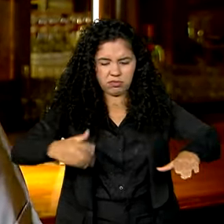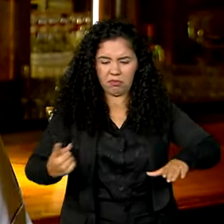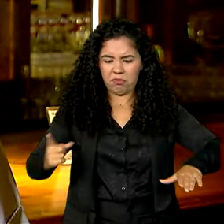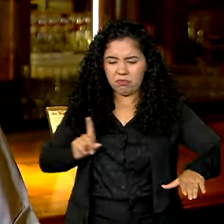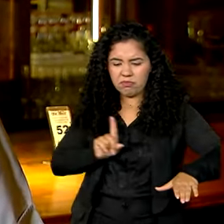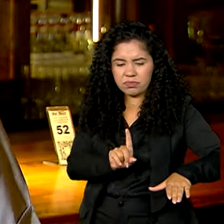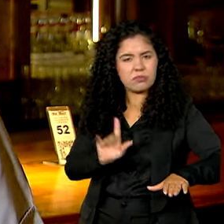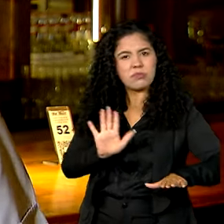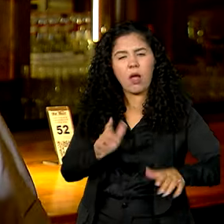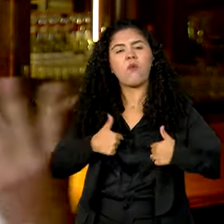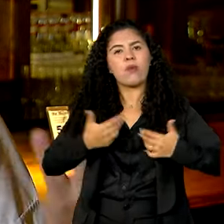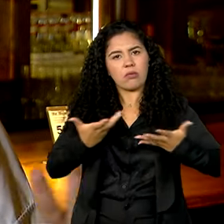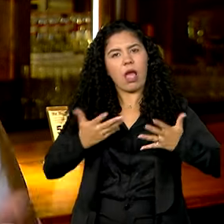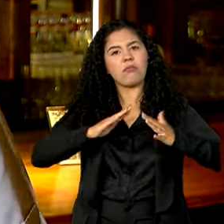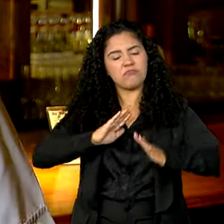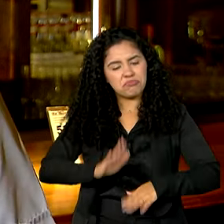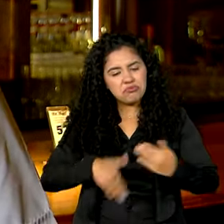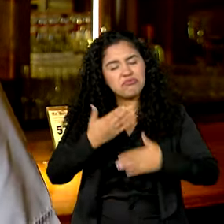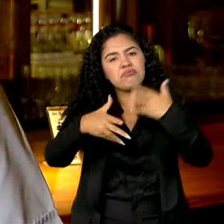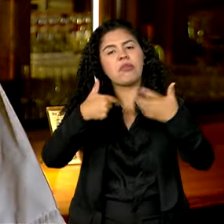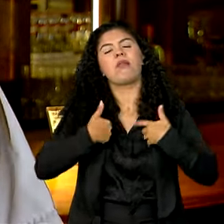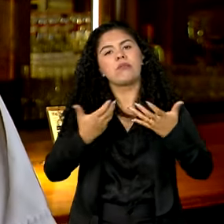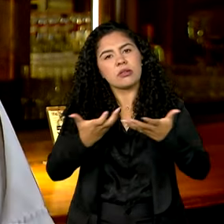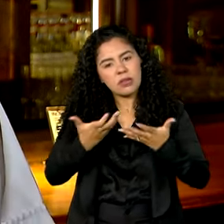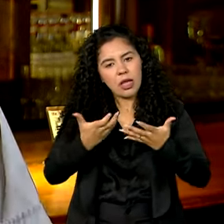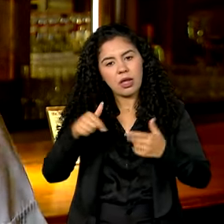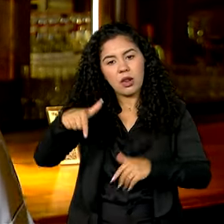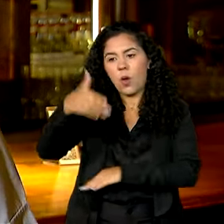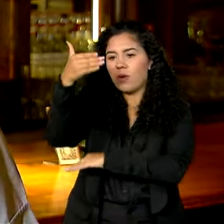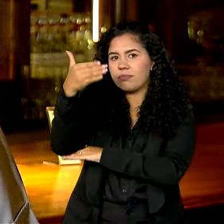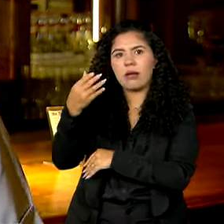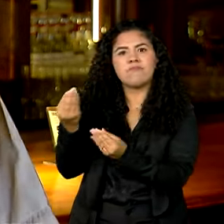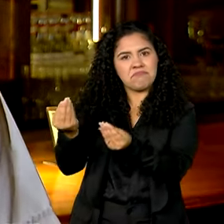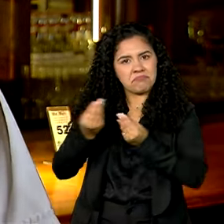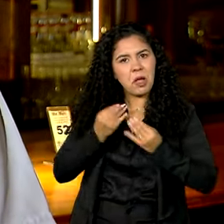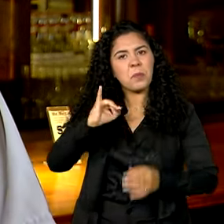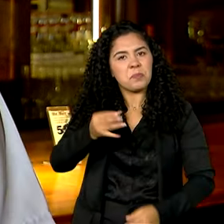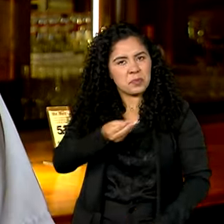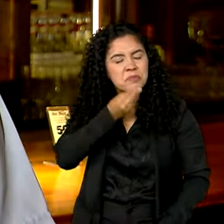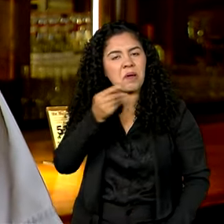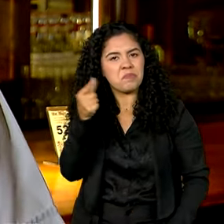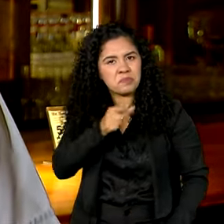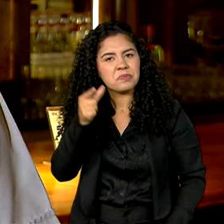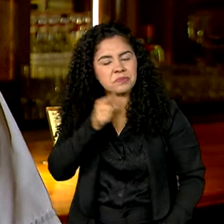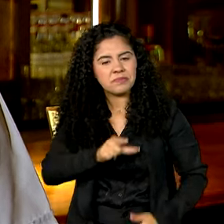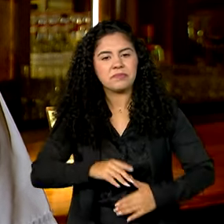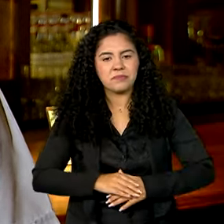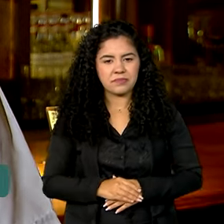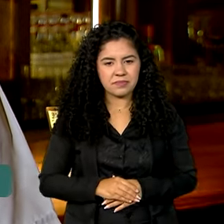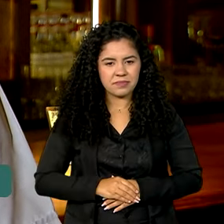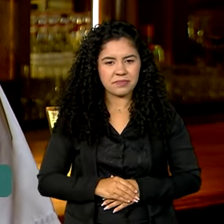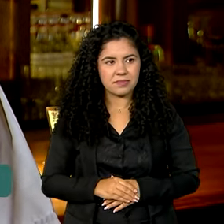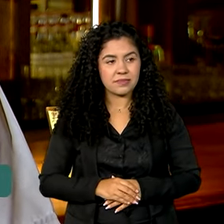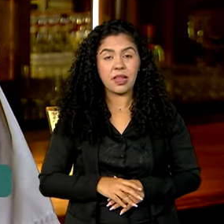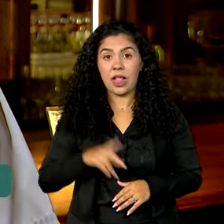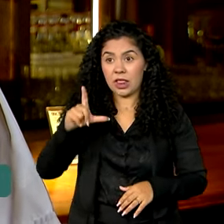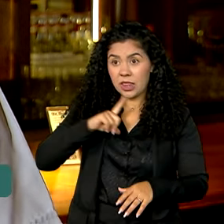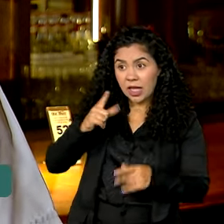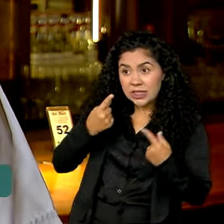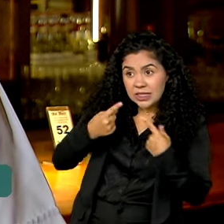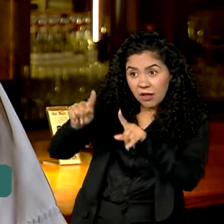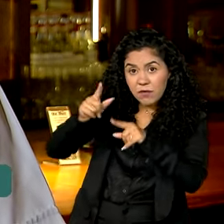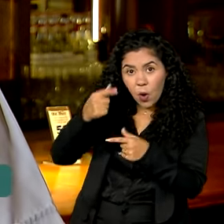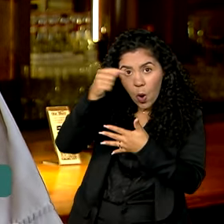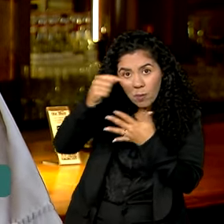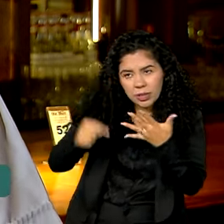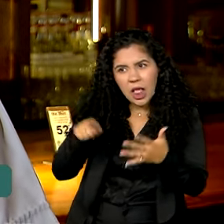evoluir, progredir e o hotel dá toda a disponibilidade para isso. Falou que já te trouxe outros desafios, né? Agora